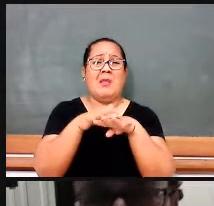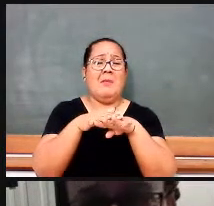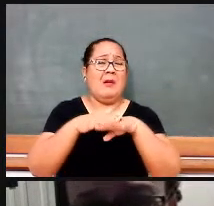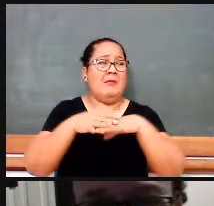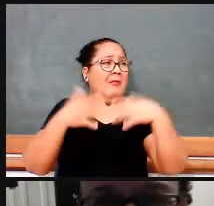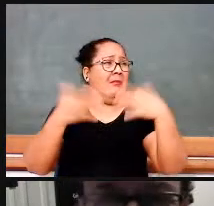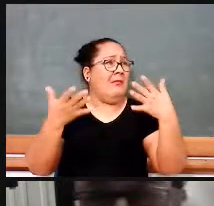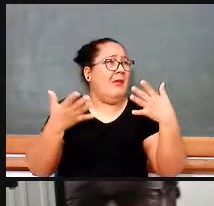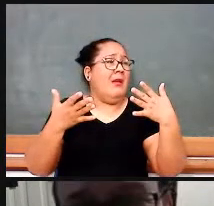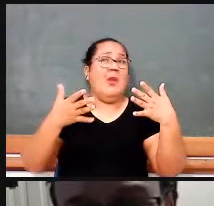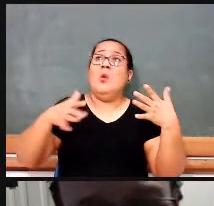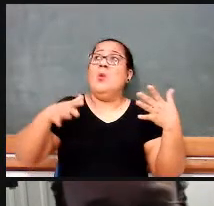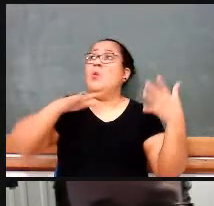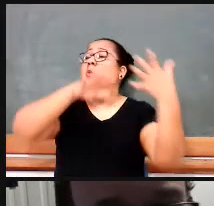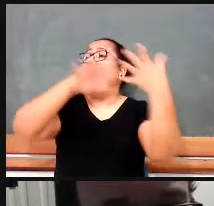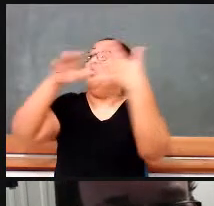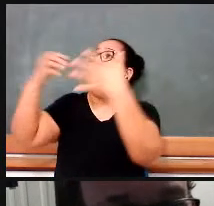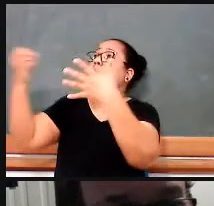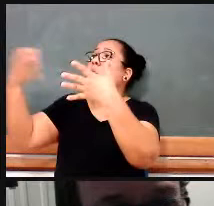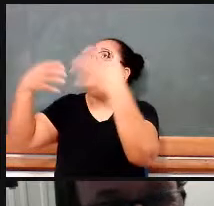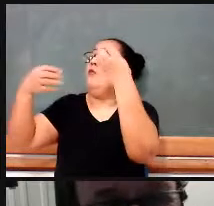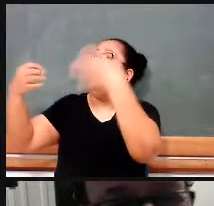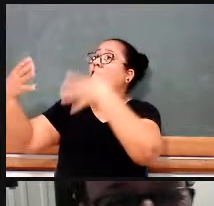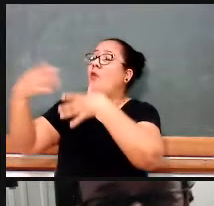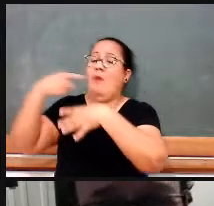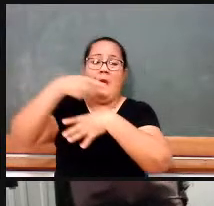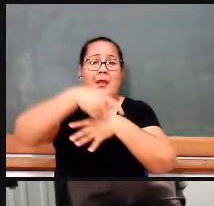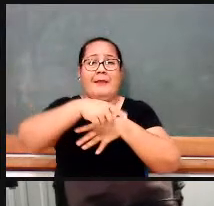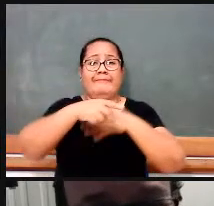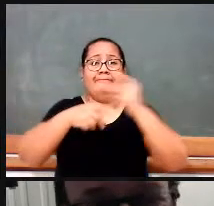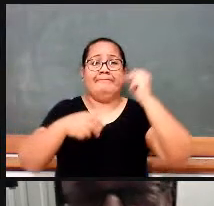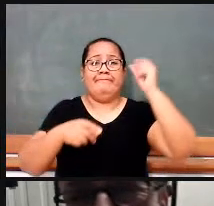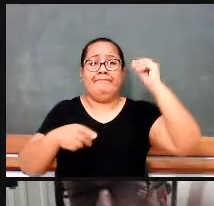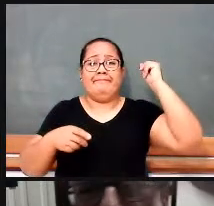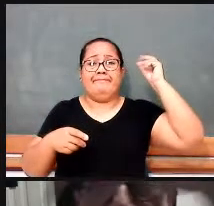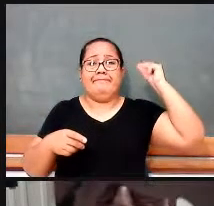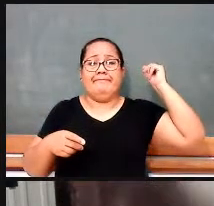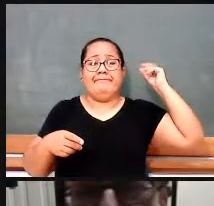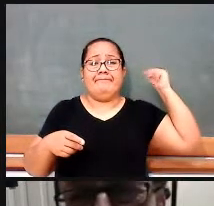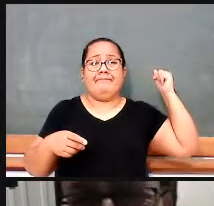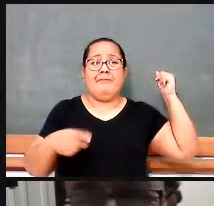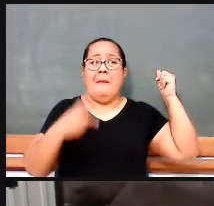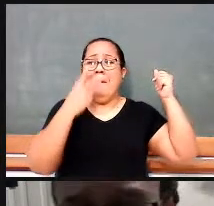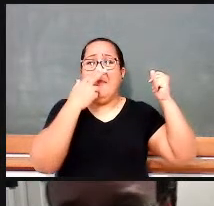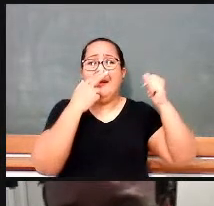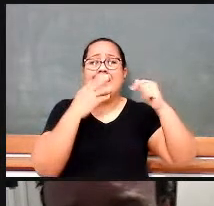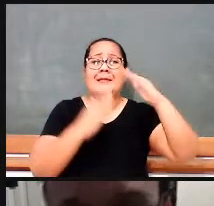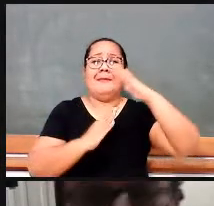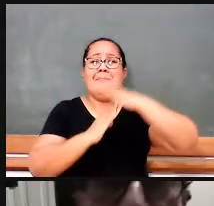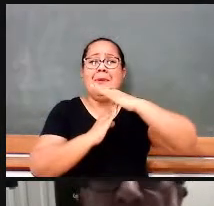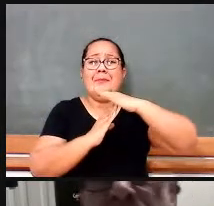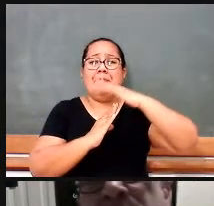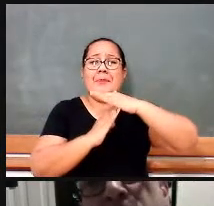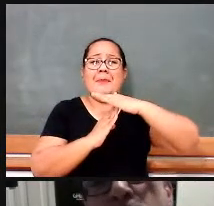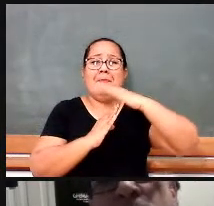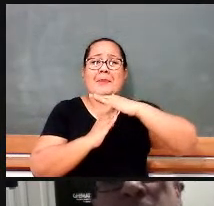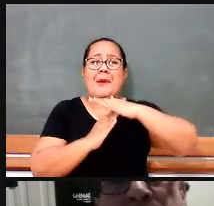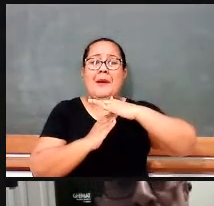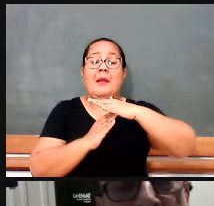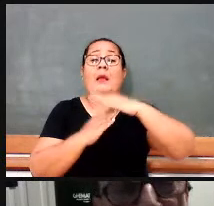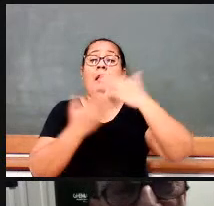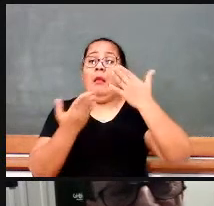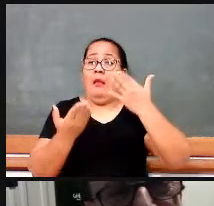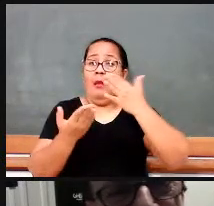internacionalmente já se está pensando. Quando ela aparece, está interrompendo o movimento da matemática